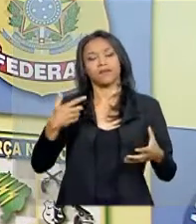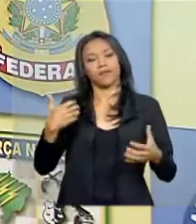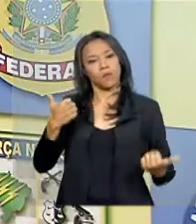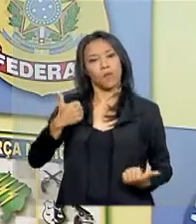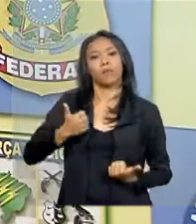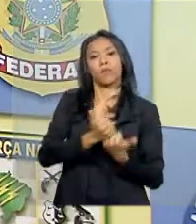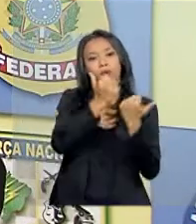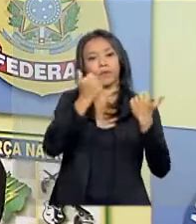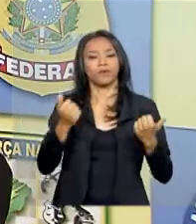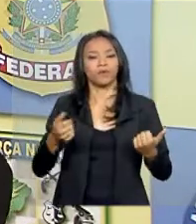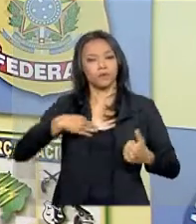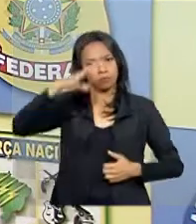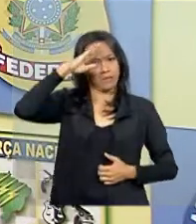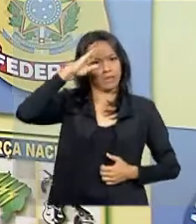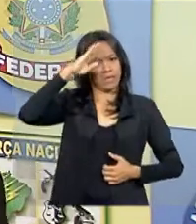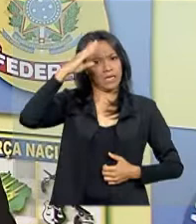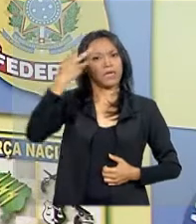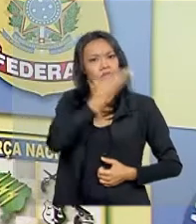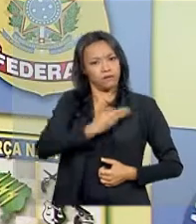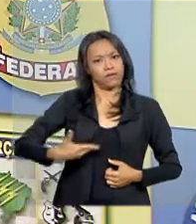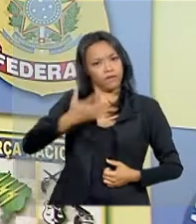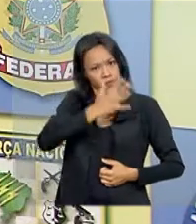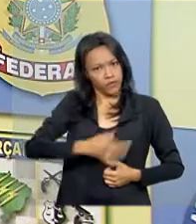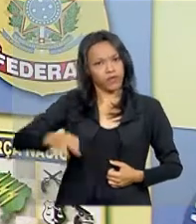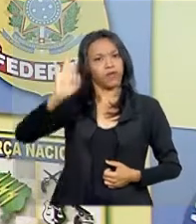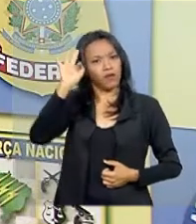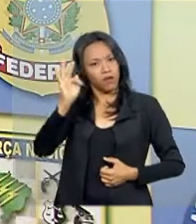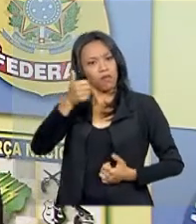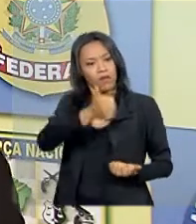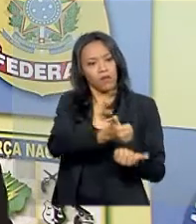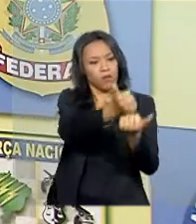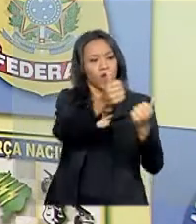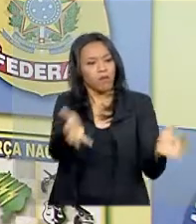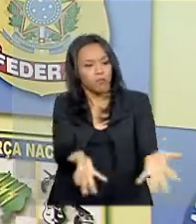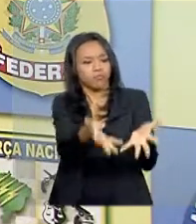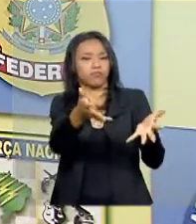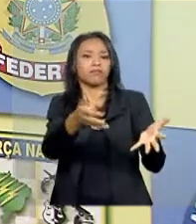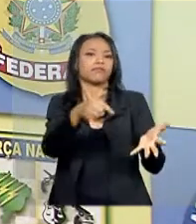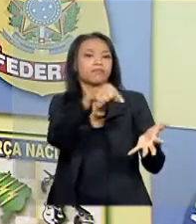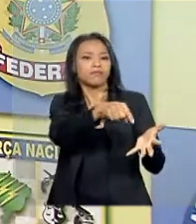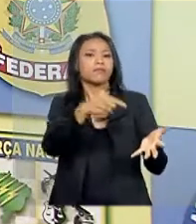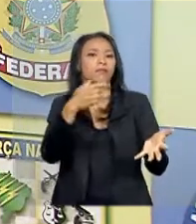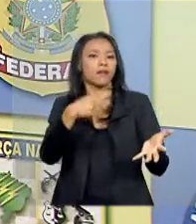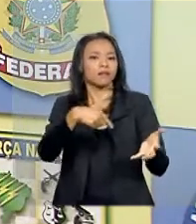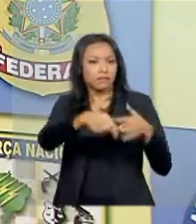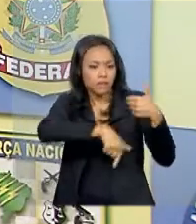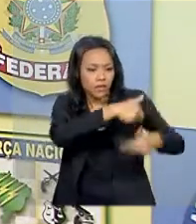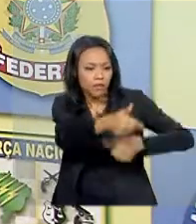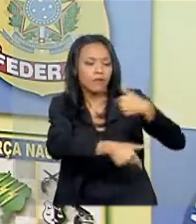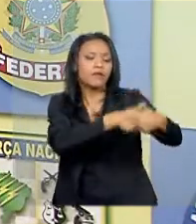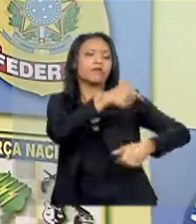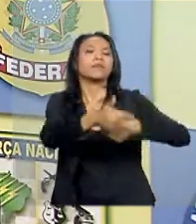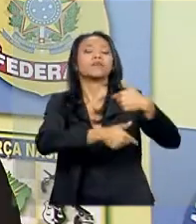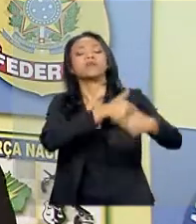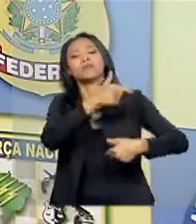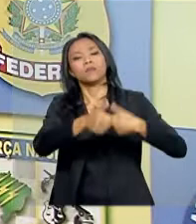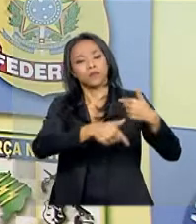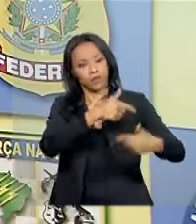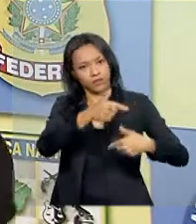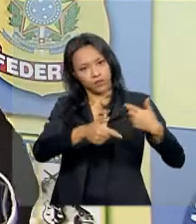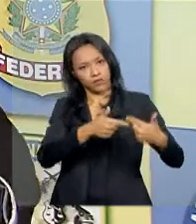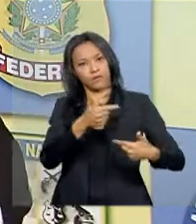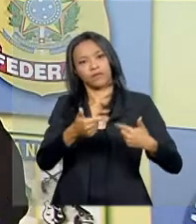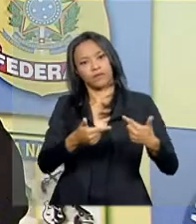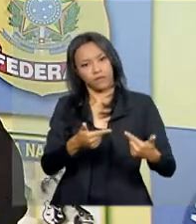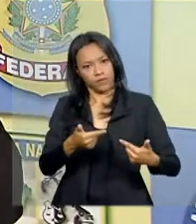aqui no Rio de Janeiro. O braço que realmente atua na intervenção, fazendo o trabalho mais direto